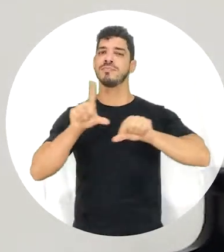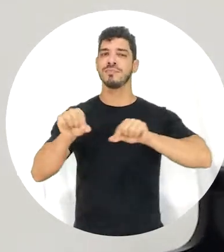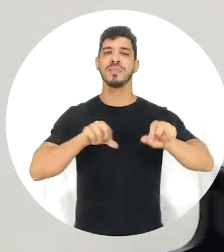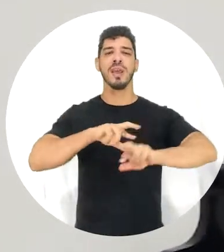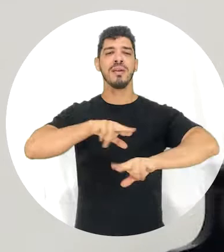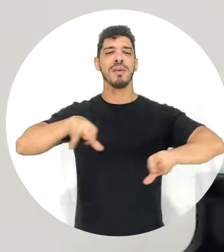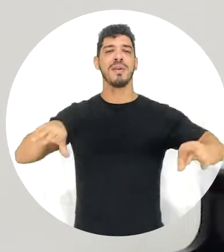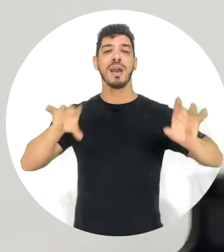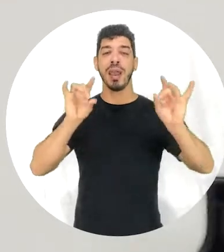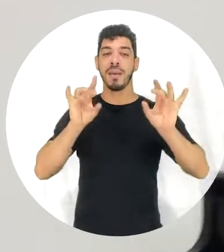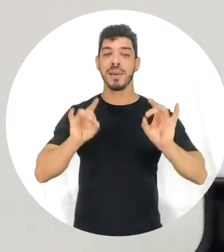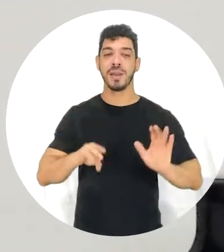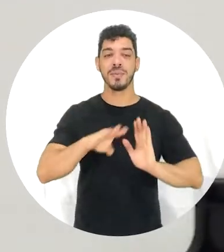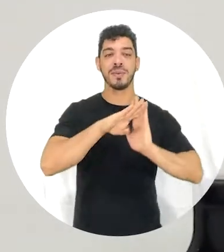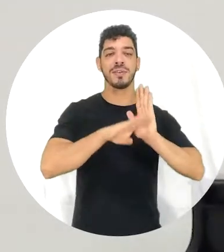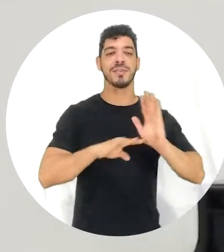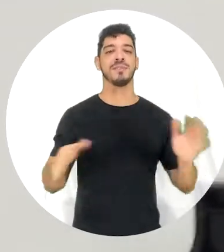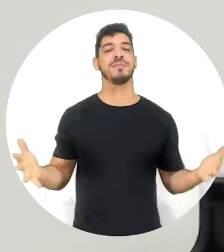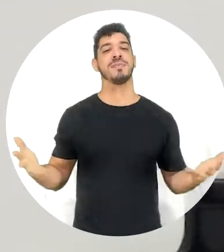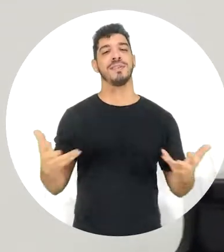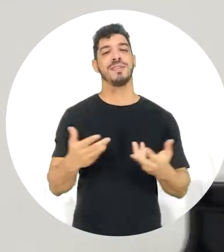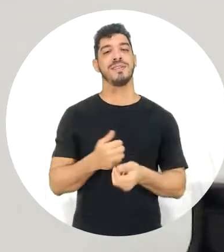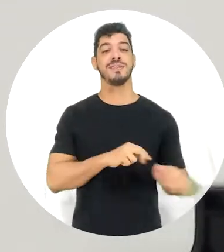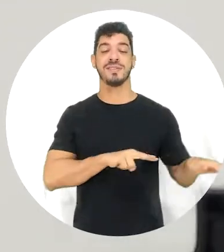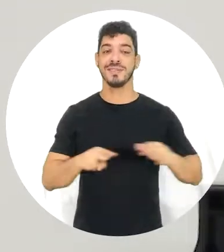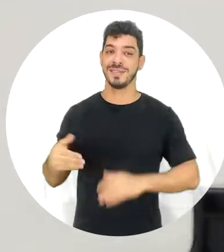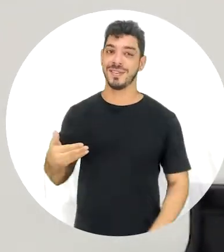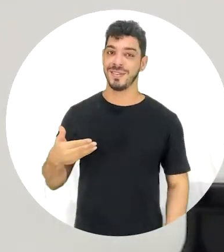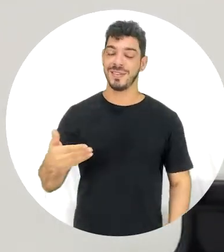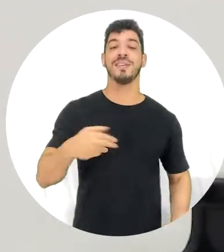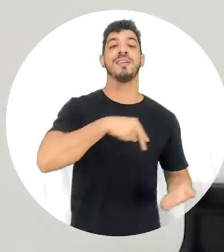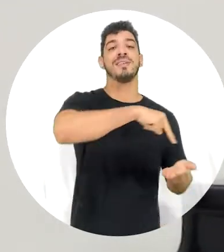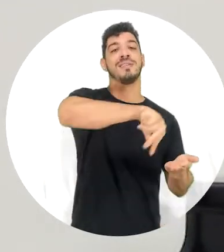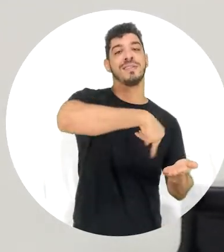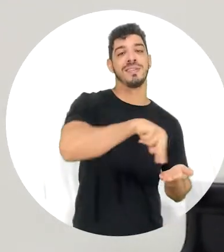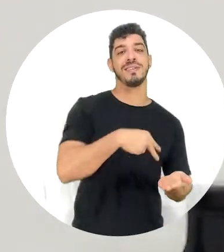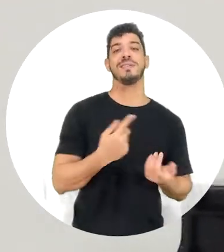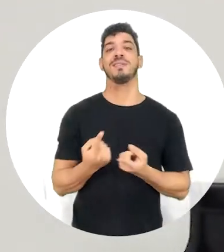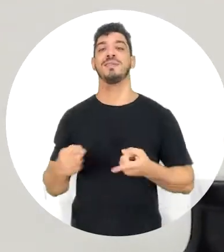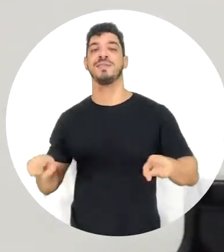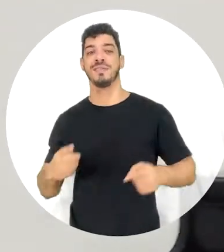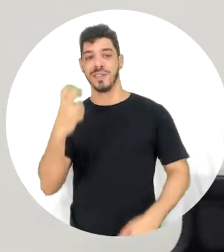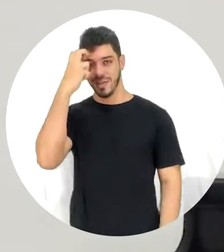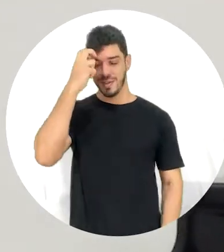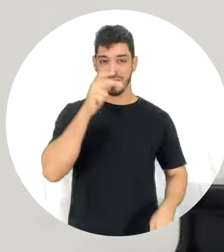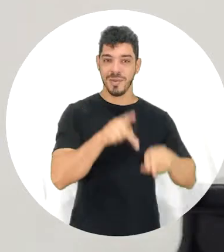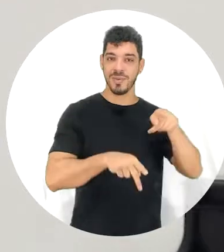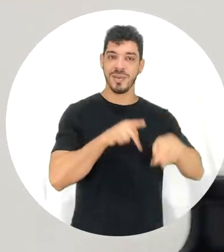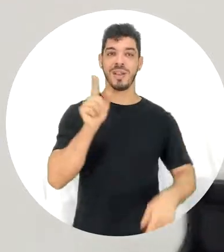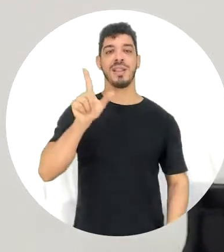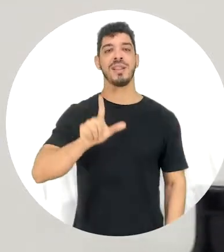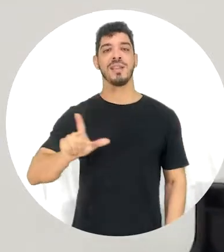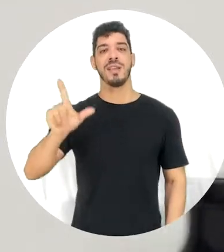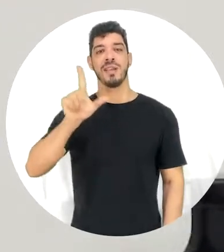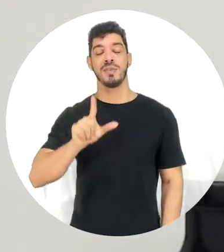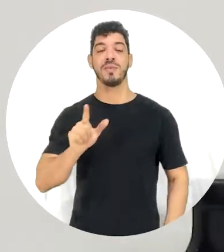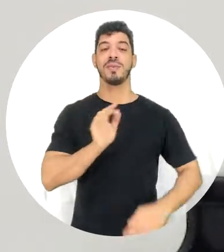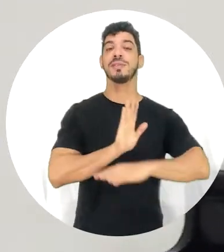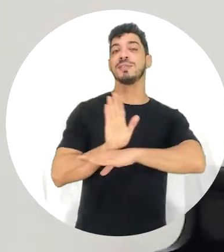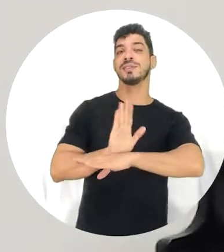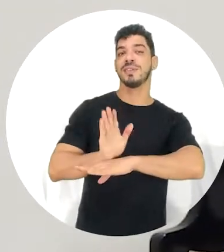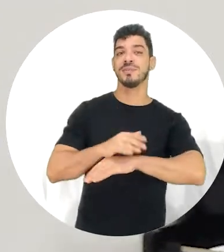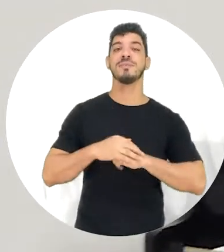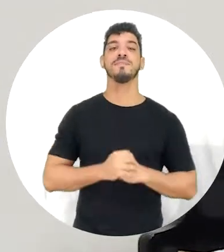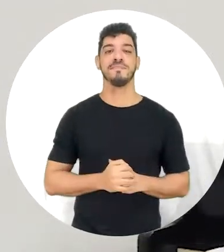opções para você durante esta semana inteira. Dança, música, cultura popular, literatura e cinema.